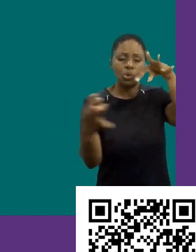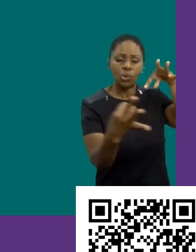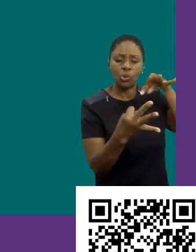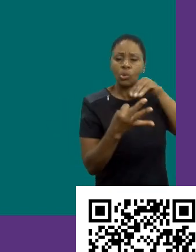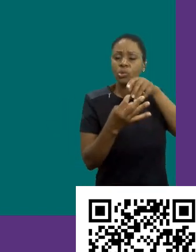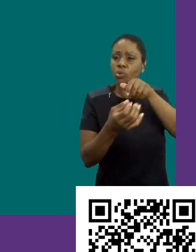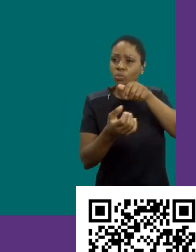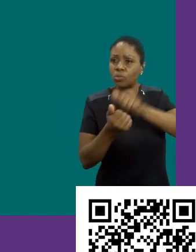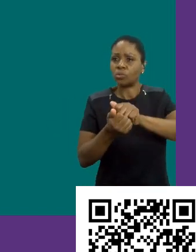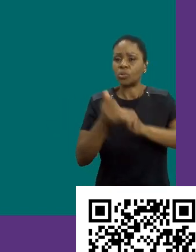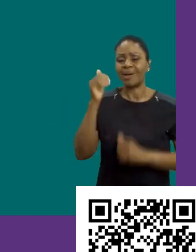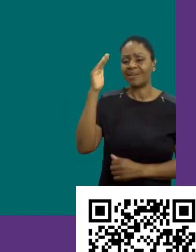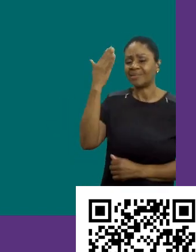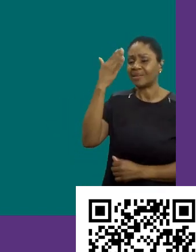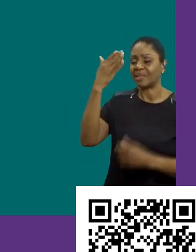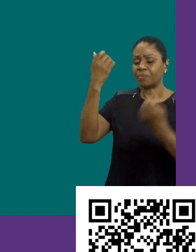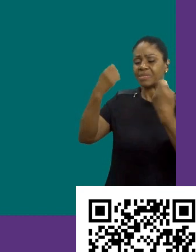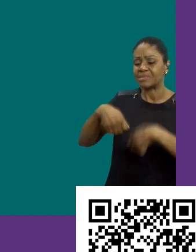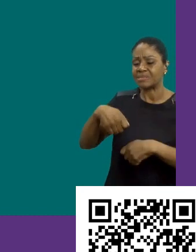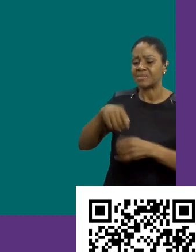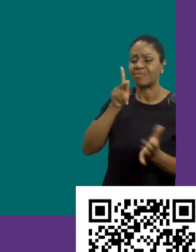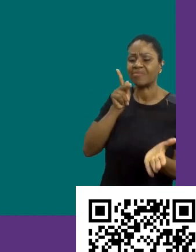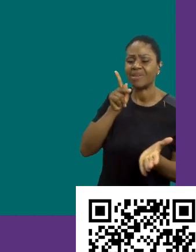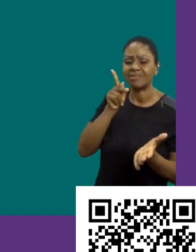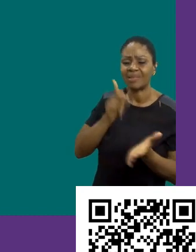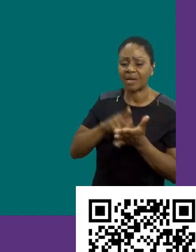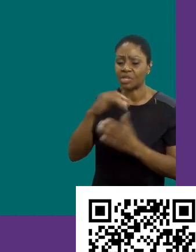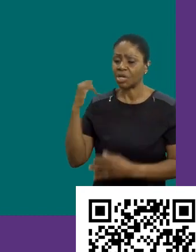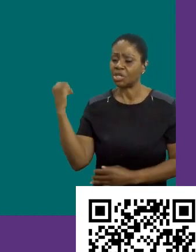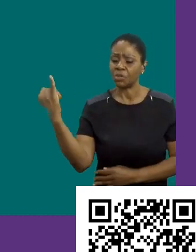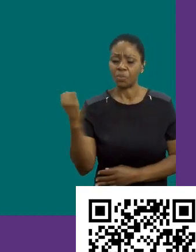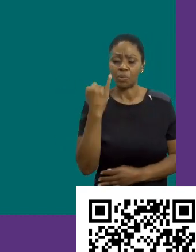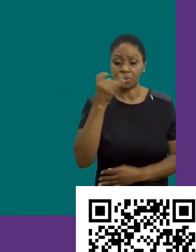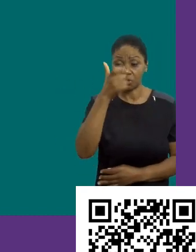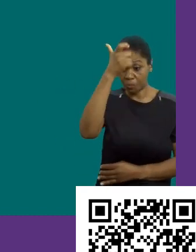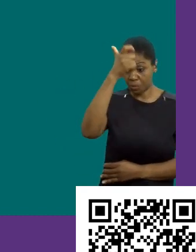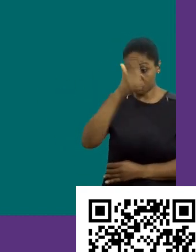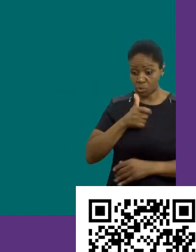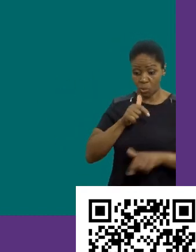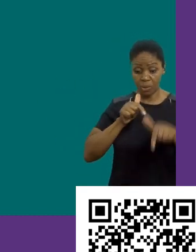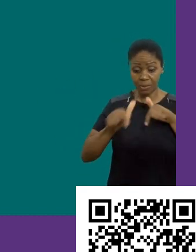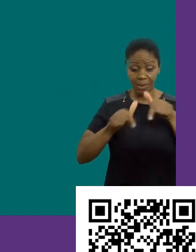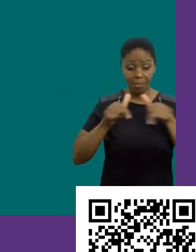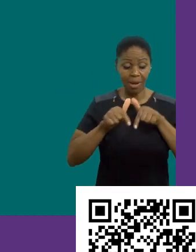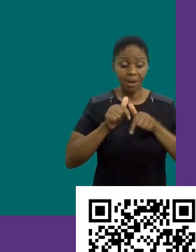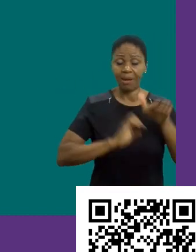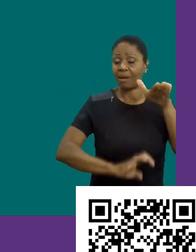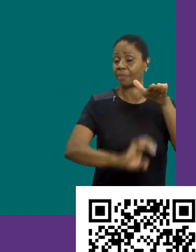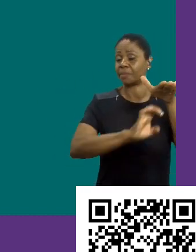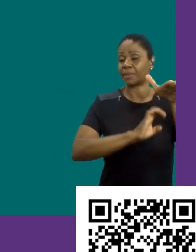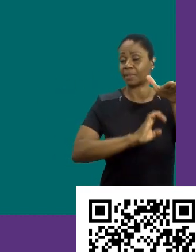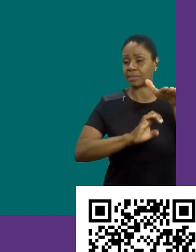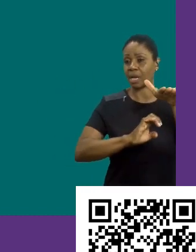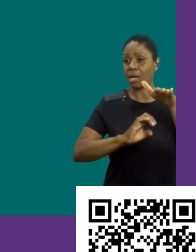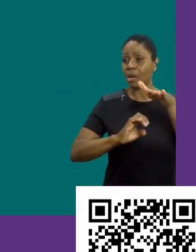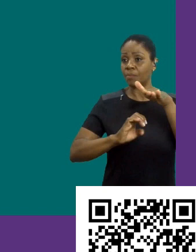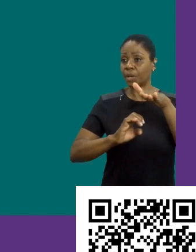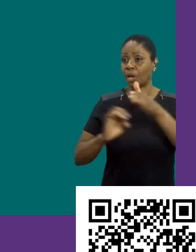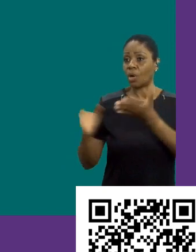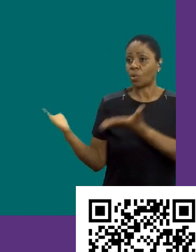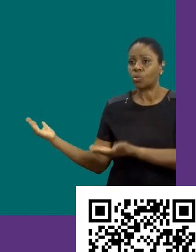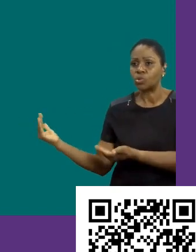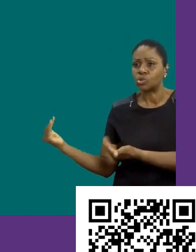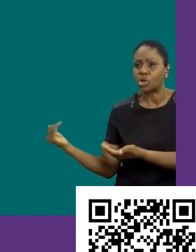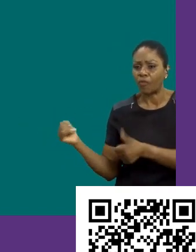precisamos entender muito qual é a real motivação do candidato querer trabalhar naquela empresa. Porque com a nova geração, gente tem uma